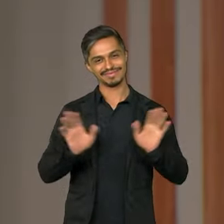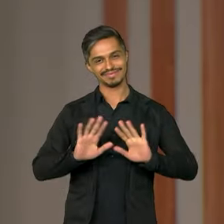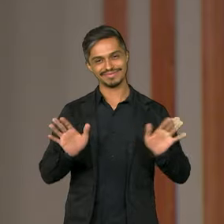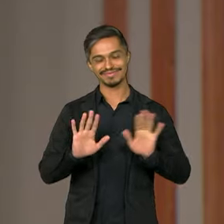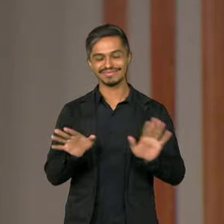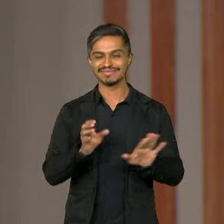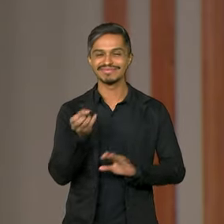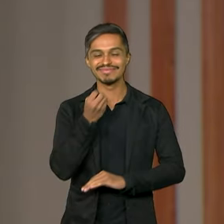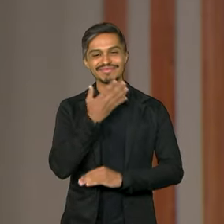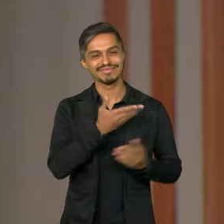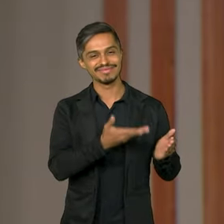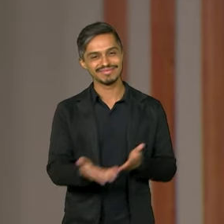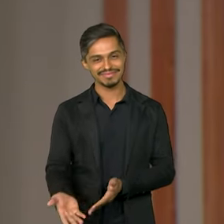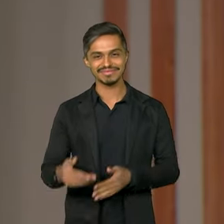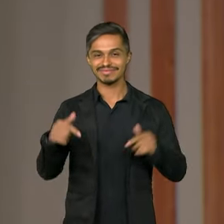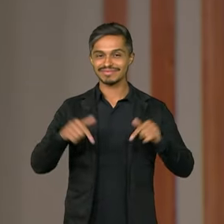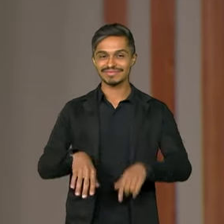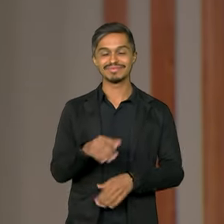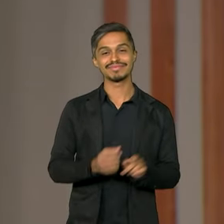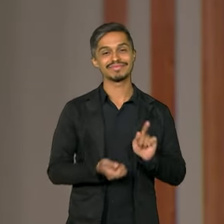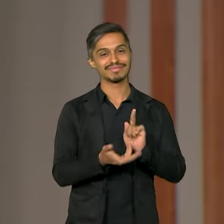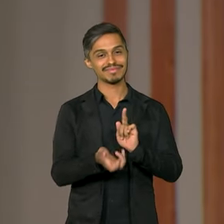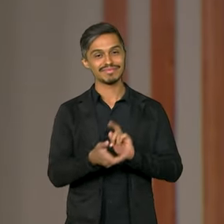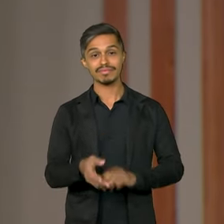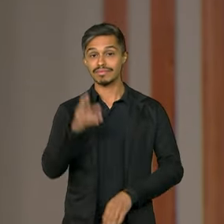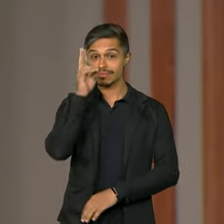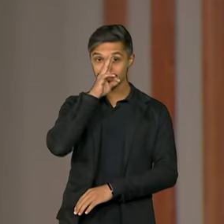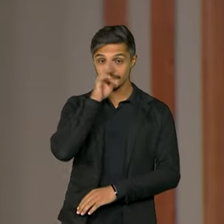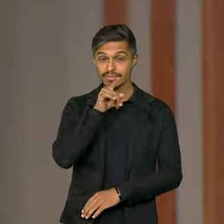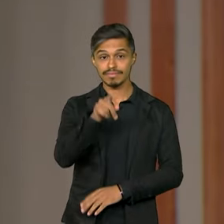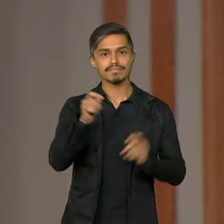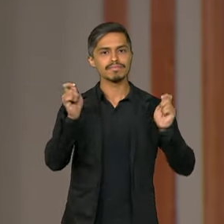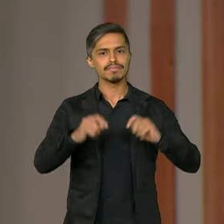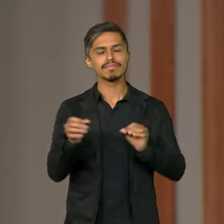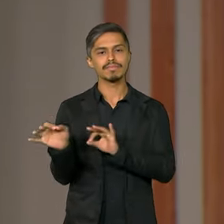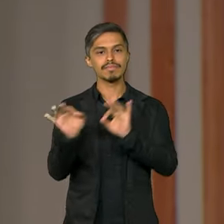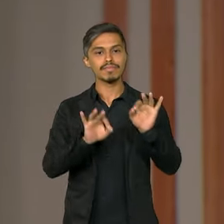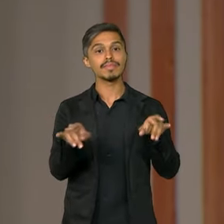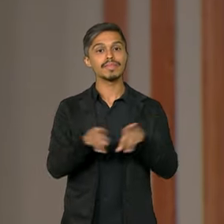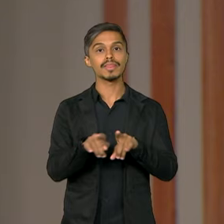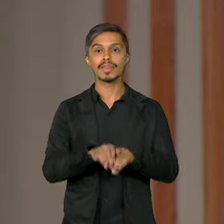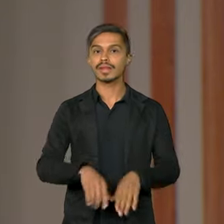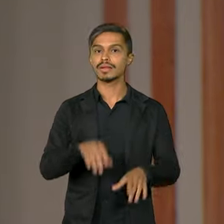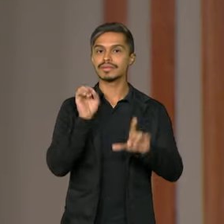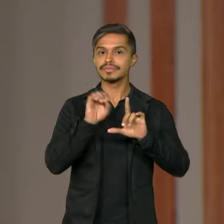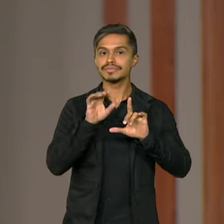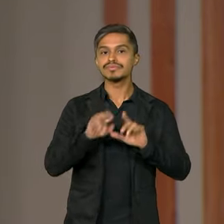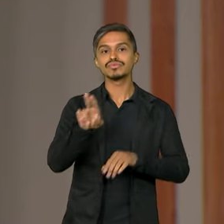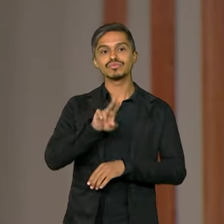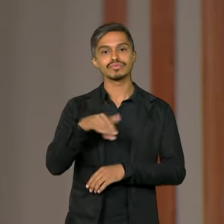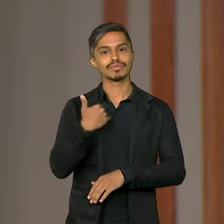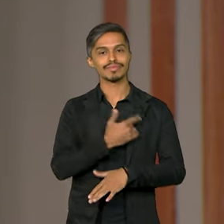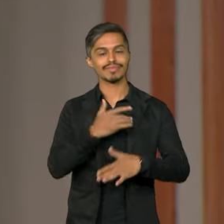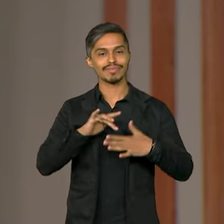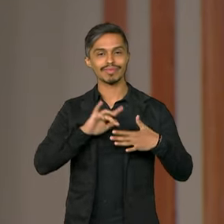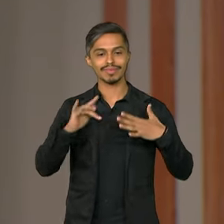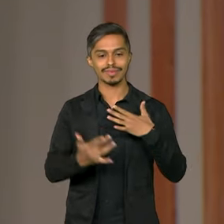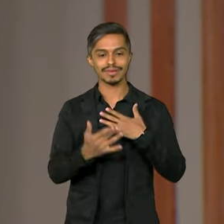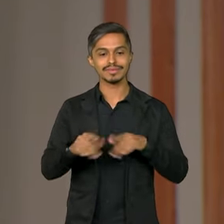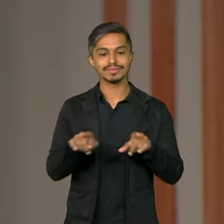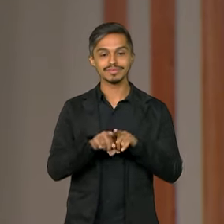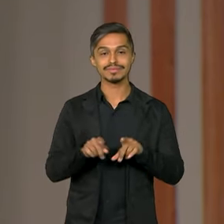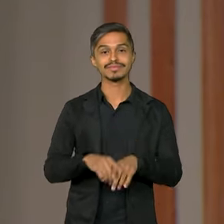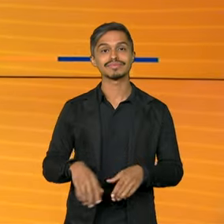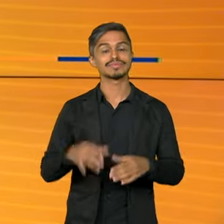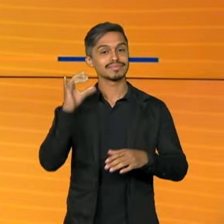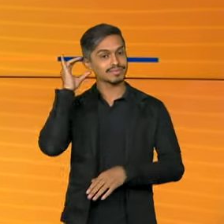Olá, seja bem-vindo ao canal GOV. Lembrando que você pode nos acompanhar também ao vivo pelas nossas redes sociais e pela